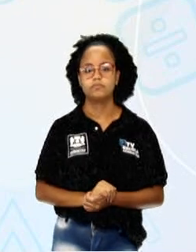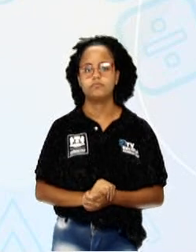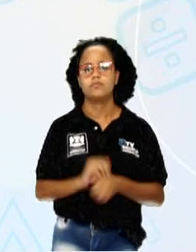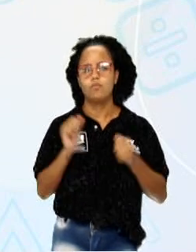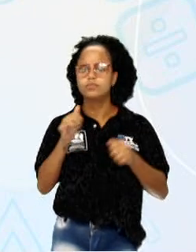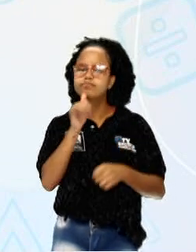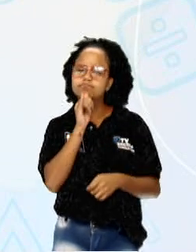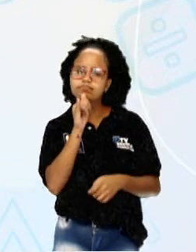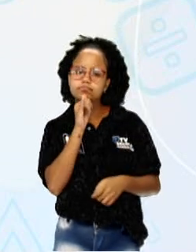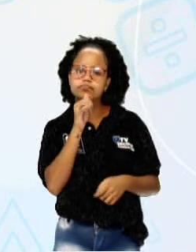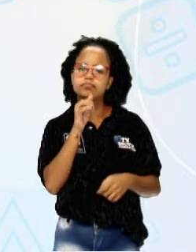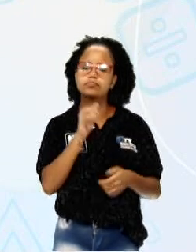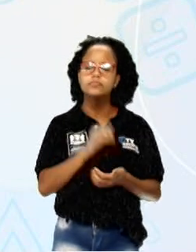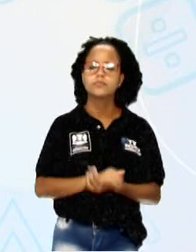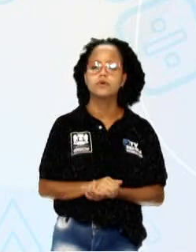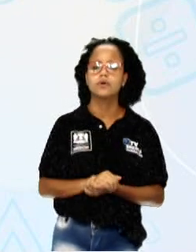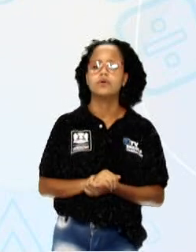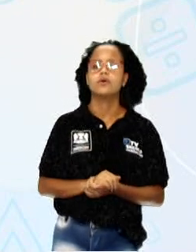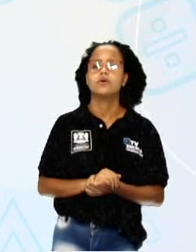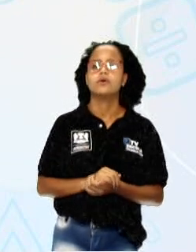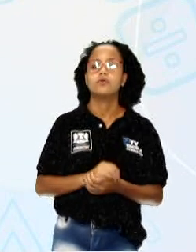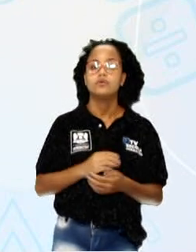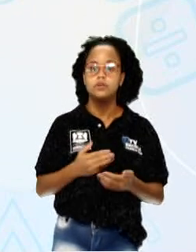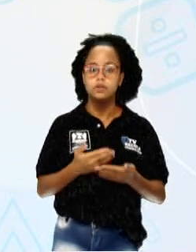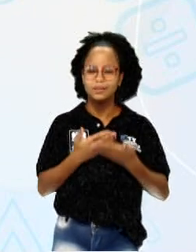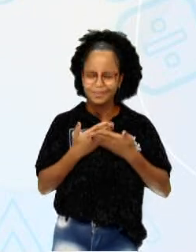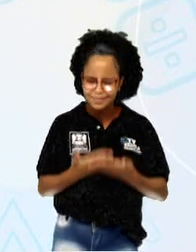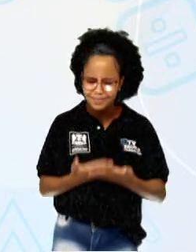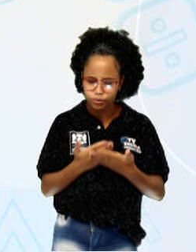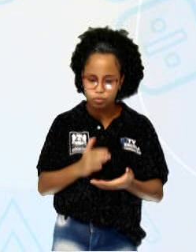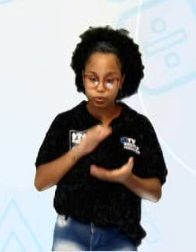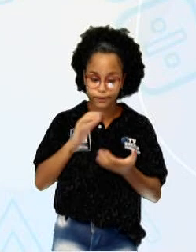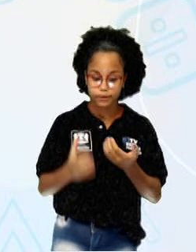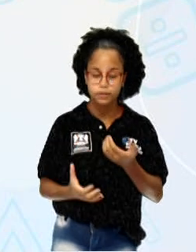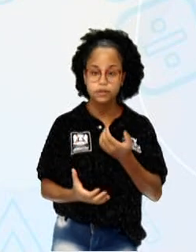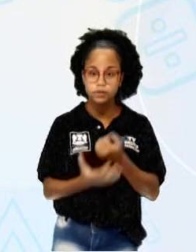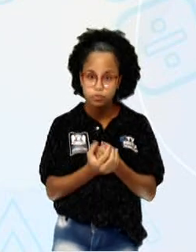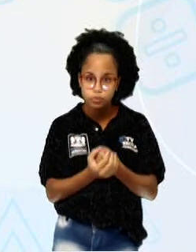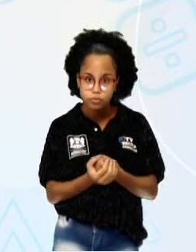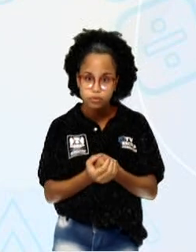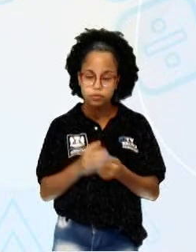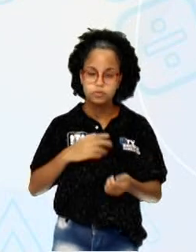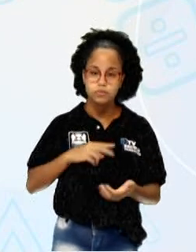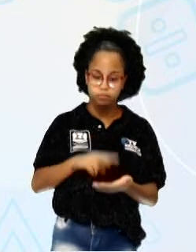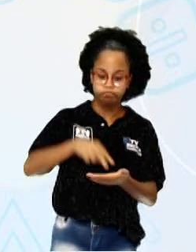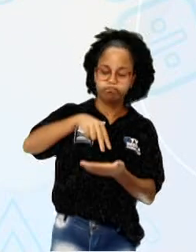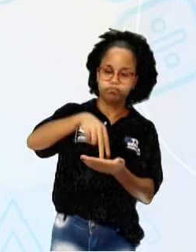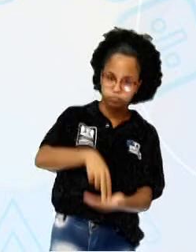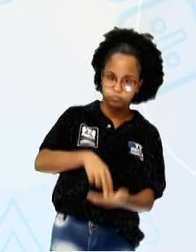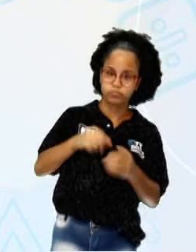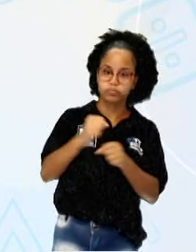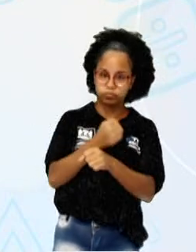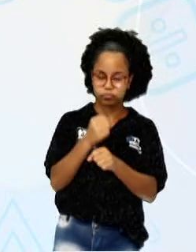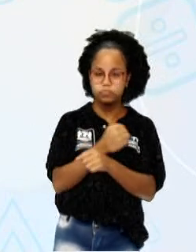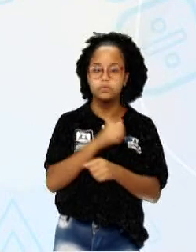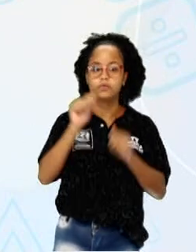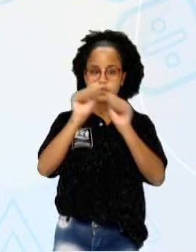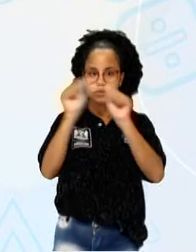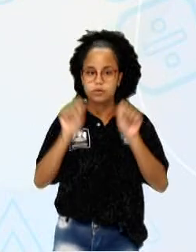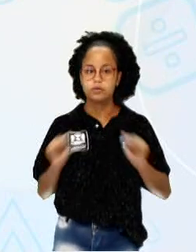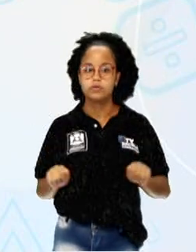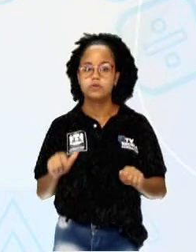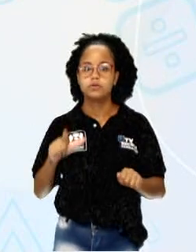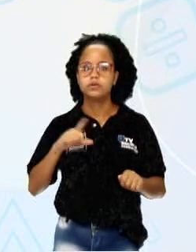Podemos exemplificar como o que suporta, segura, serve de sustentação para a obra de arte. Então,